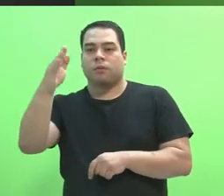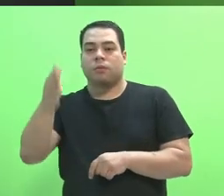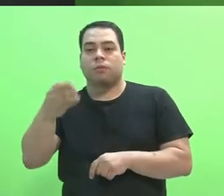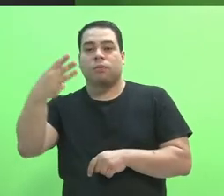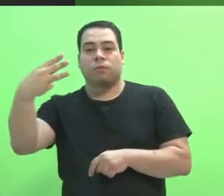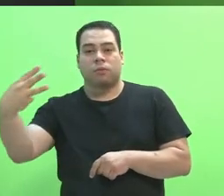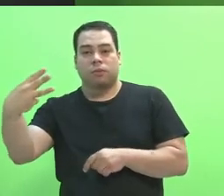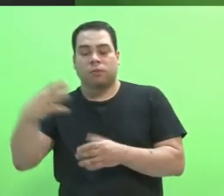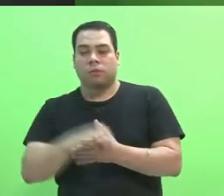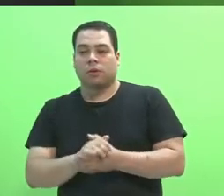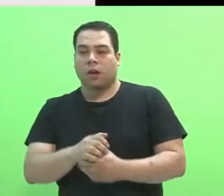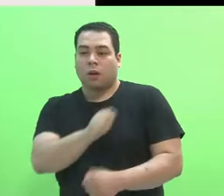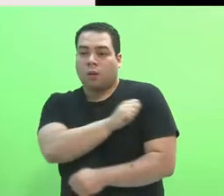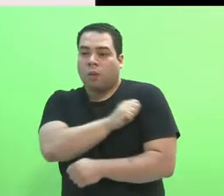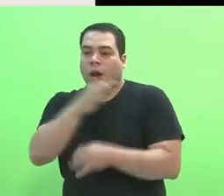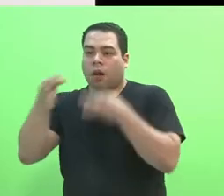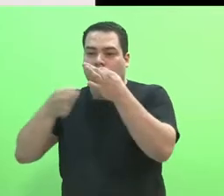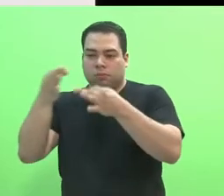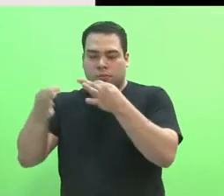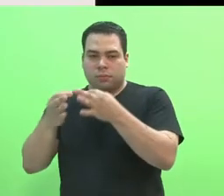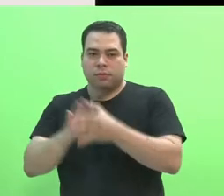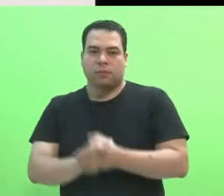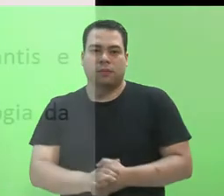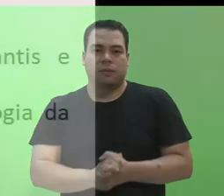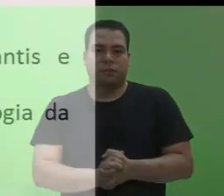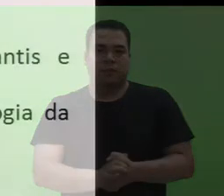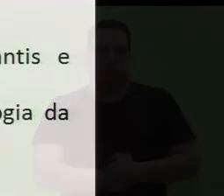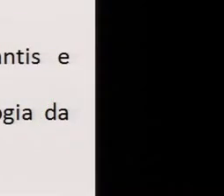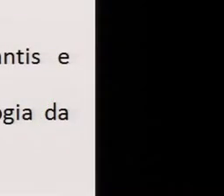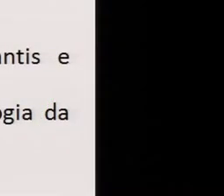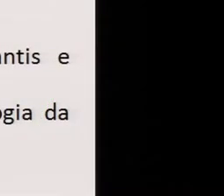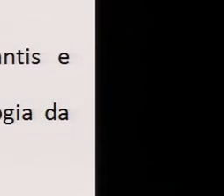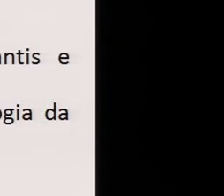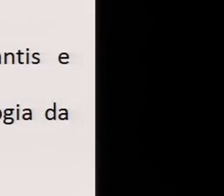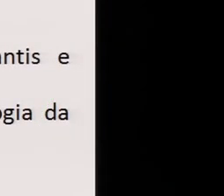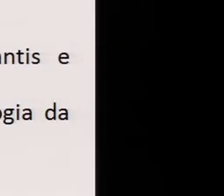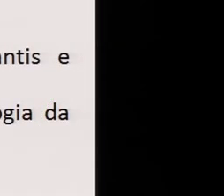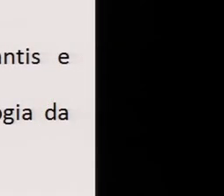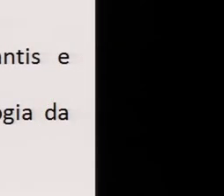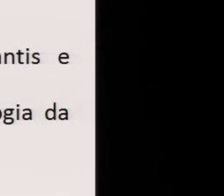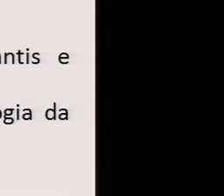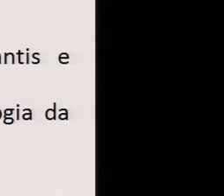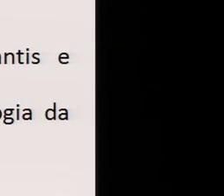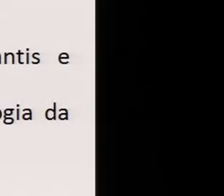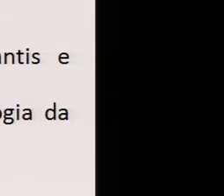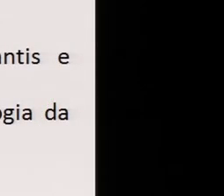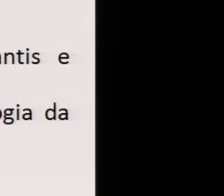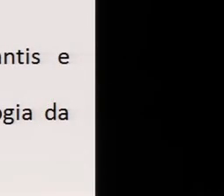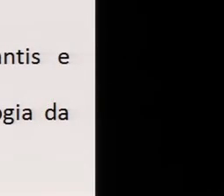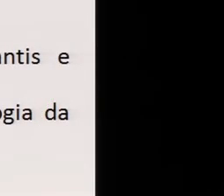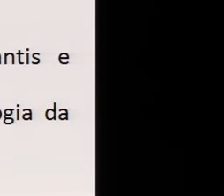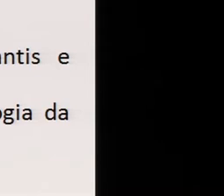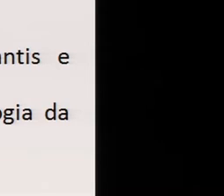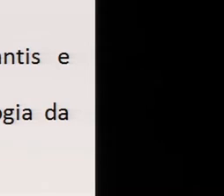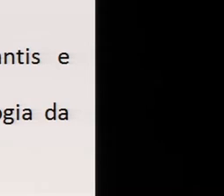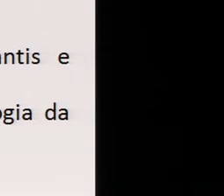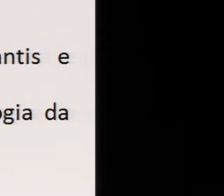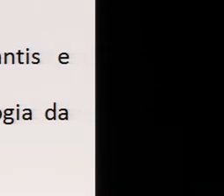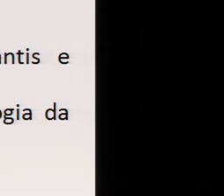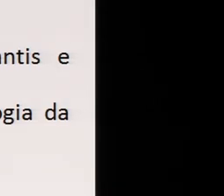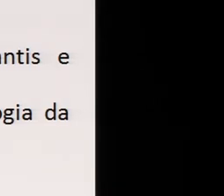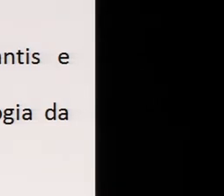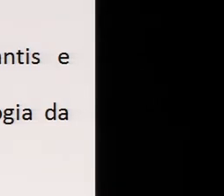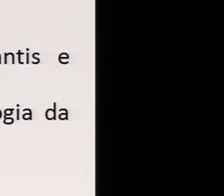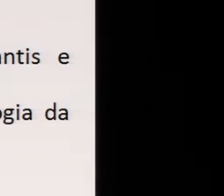corpo discente. Os órgãos executivos dos campos do IFNMG são Direção-Geral,